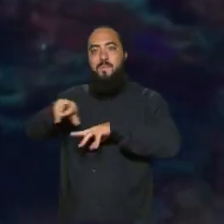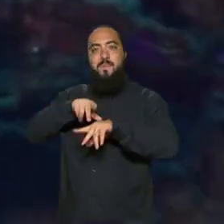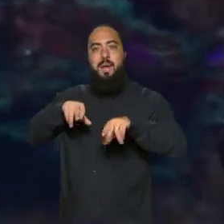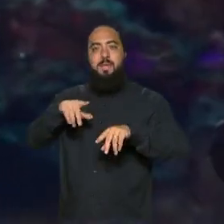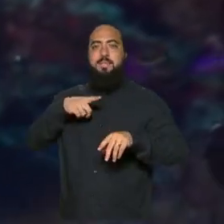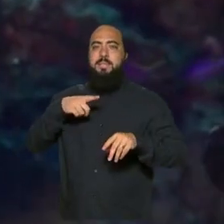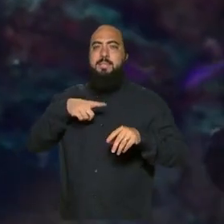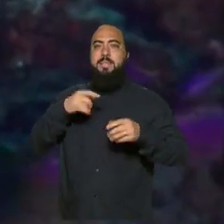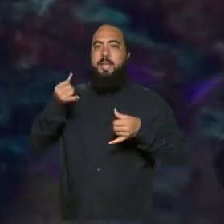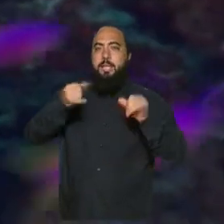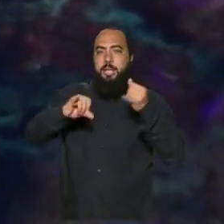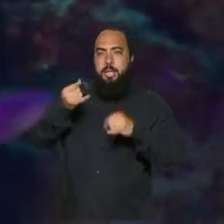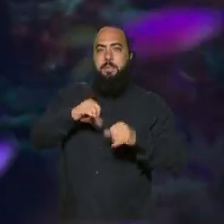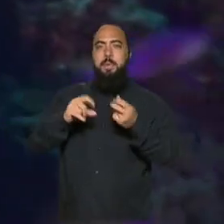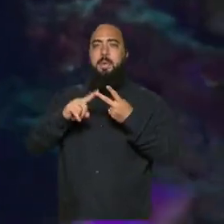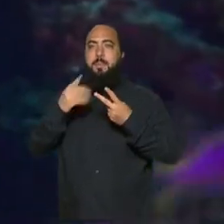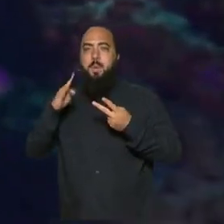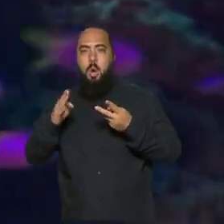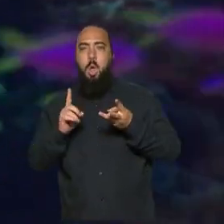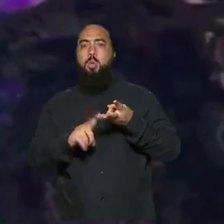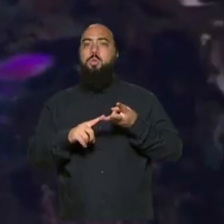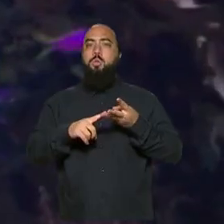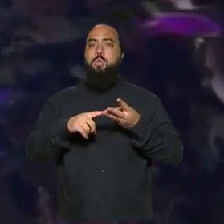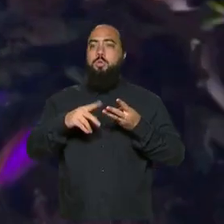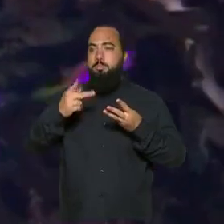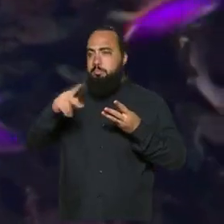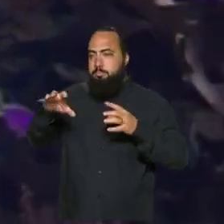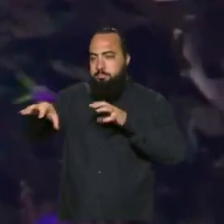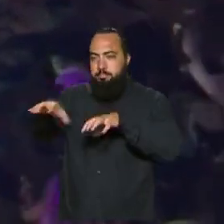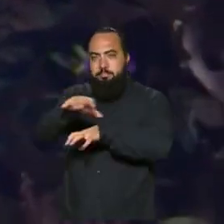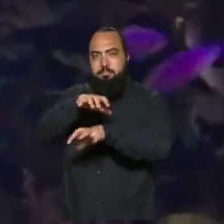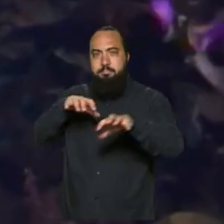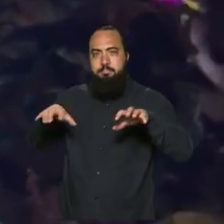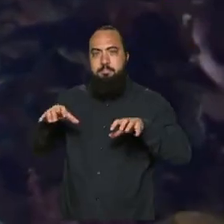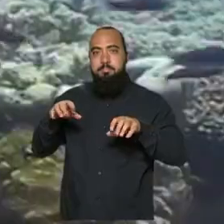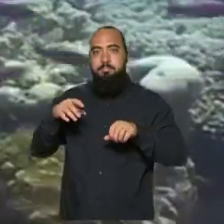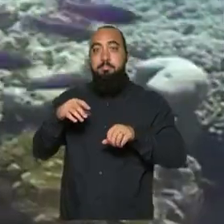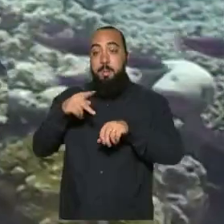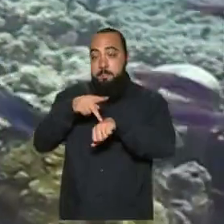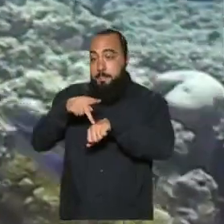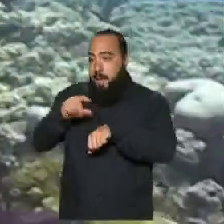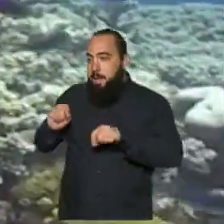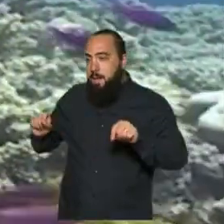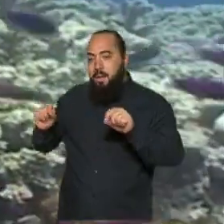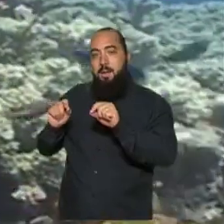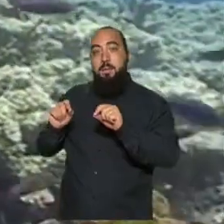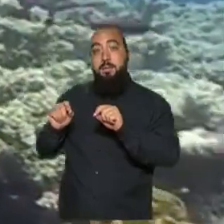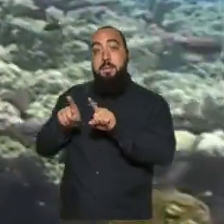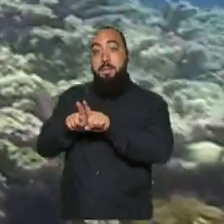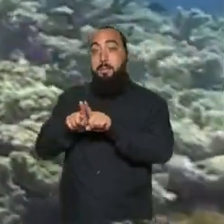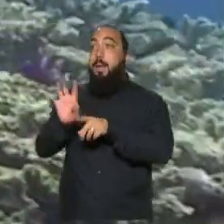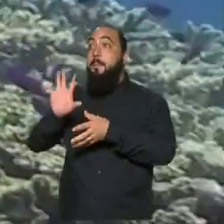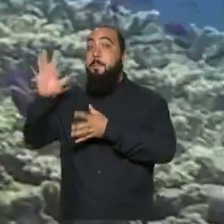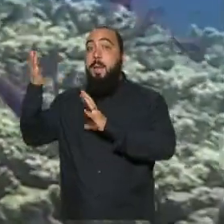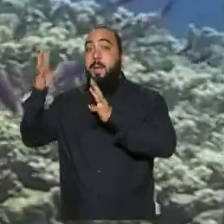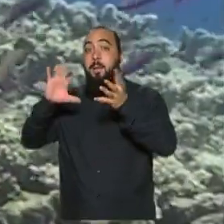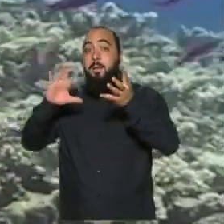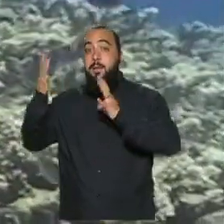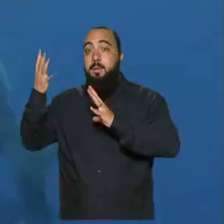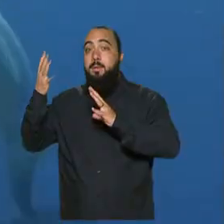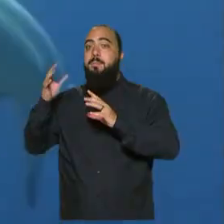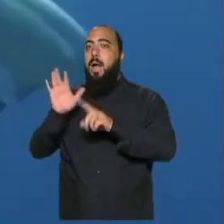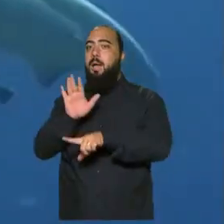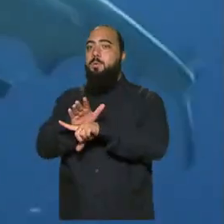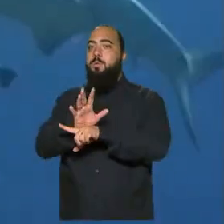físicos, químicos, biológicos e geológicos. Ao lado da climatologia e da meteorologia, ela ajuda a